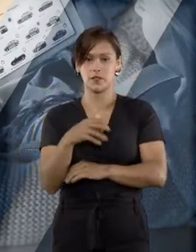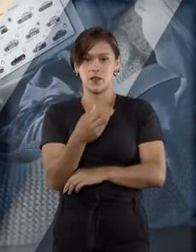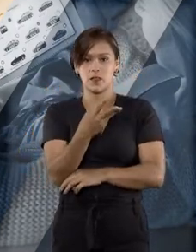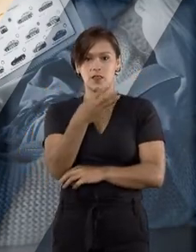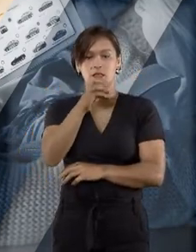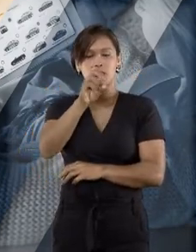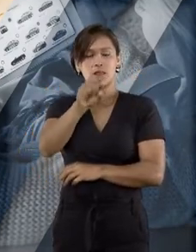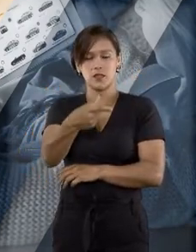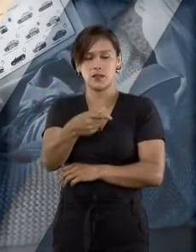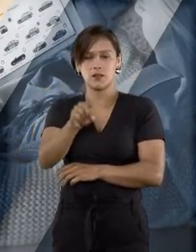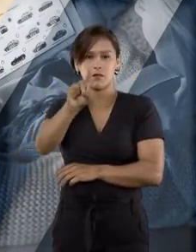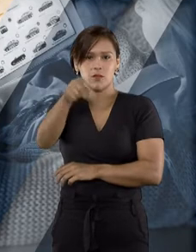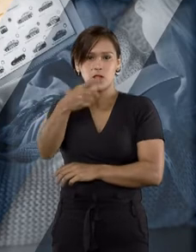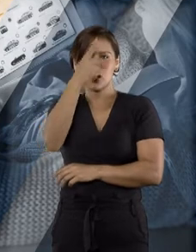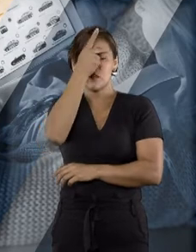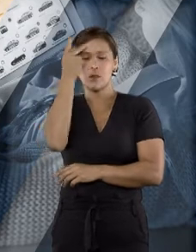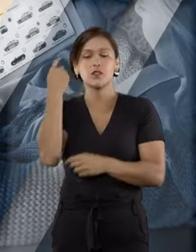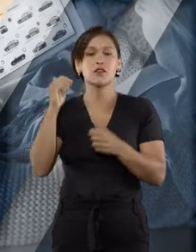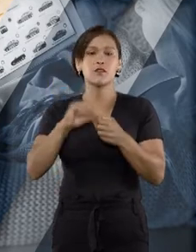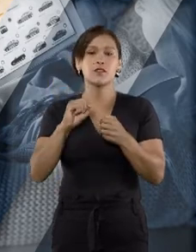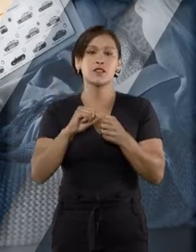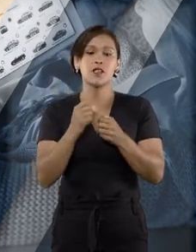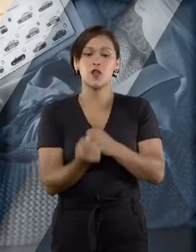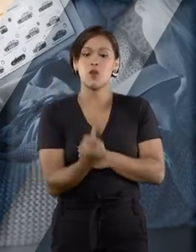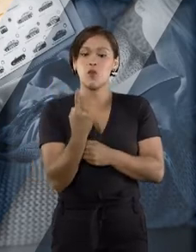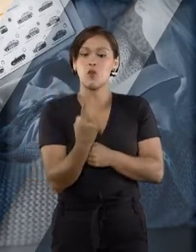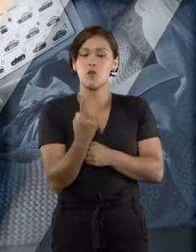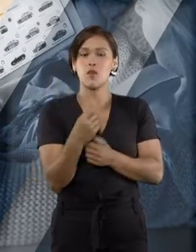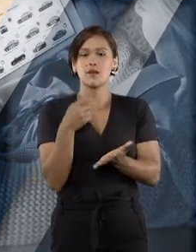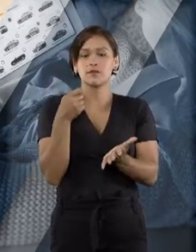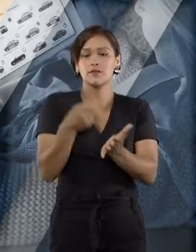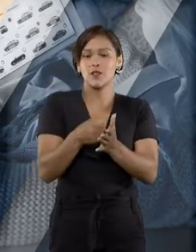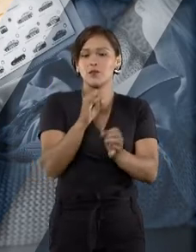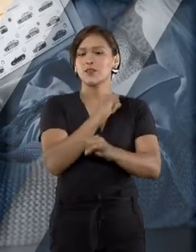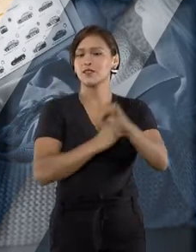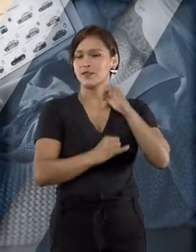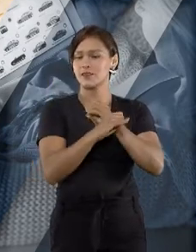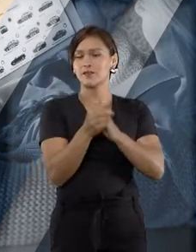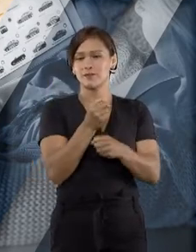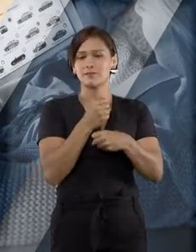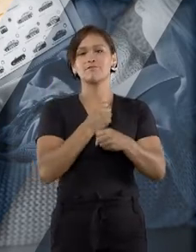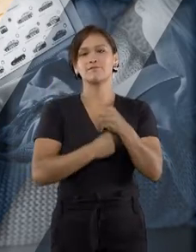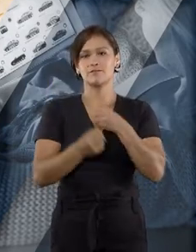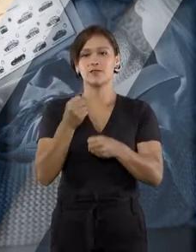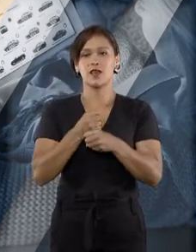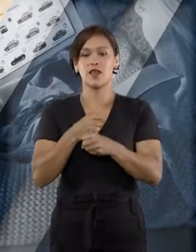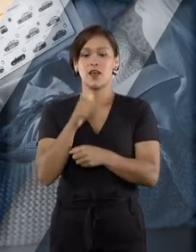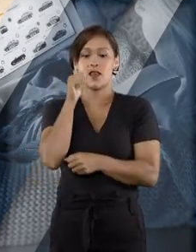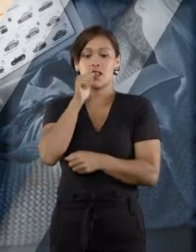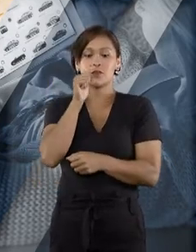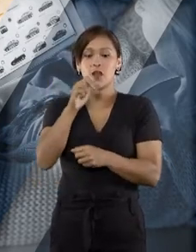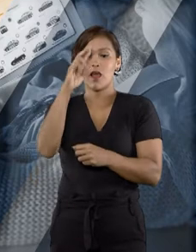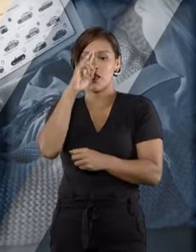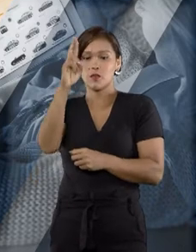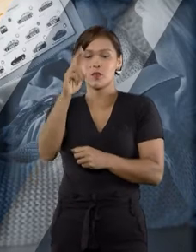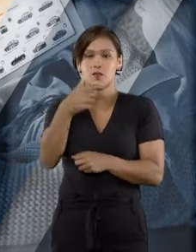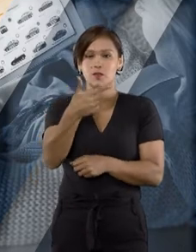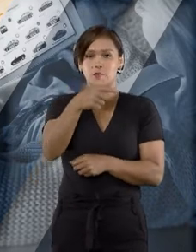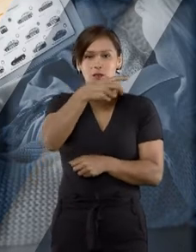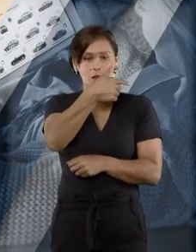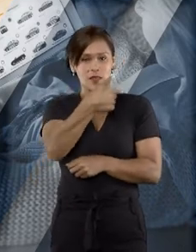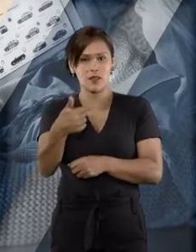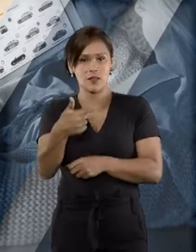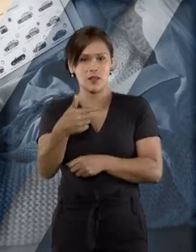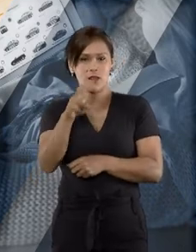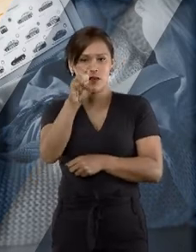cerca de 31 milhões de pessoas fizeram pelo menos uma compra pela internet no ano passado. As mulheres foram responsáveis por